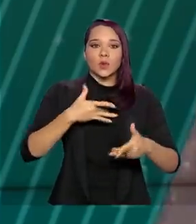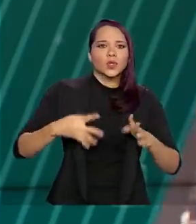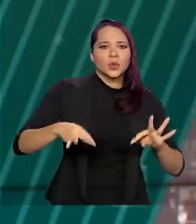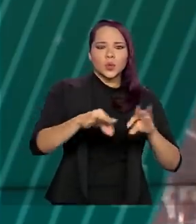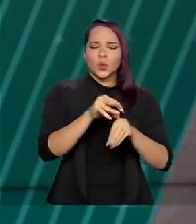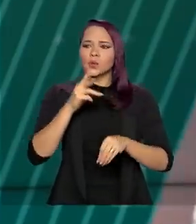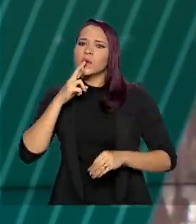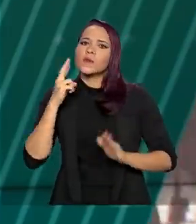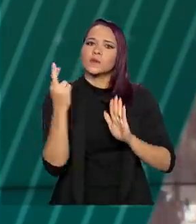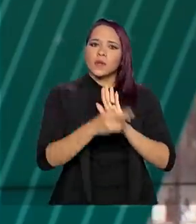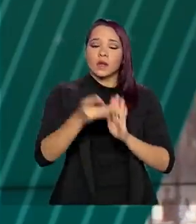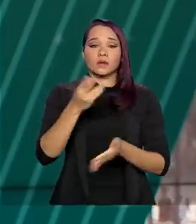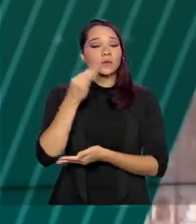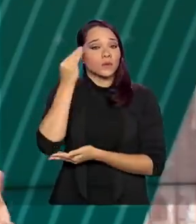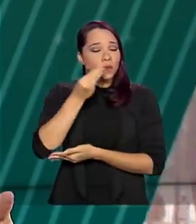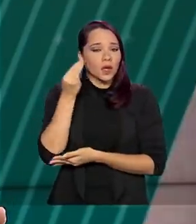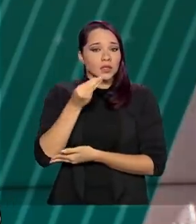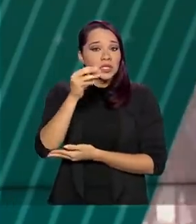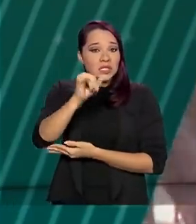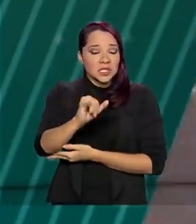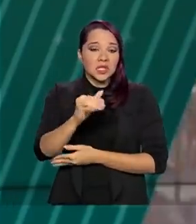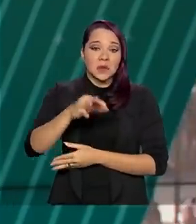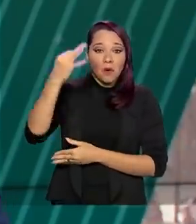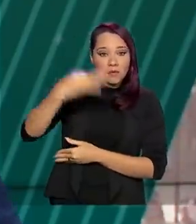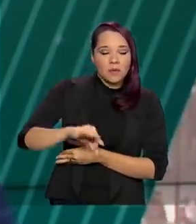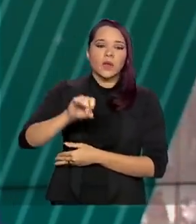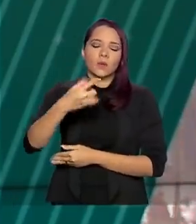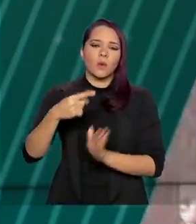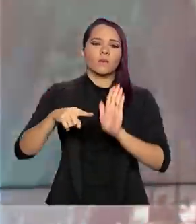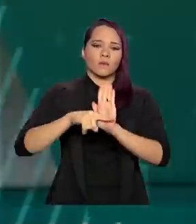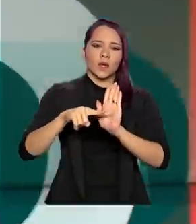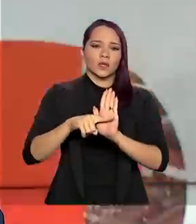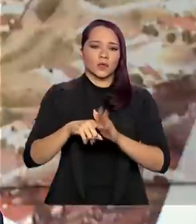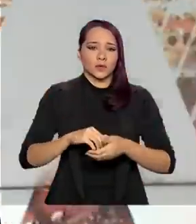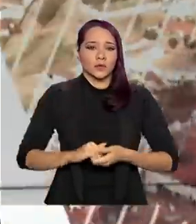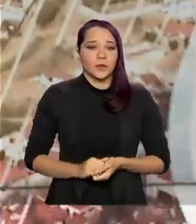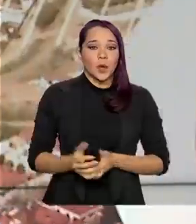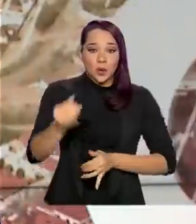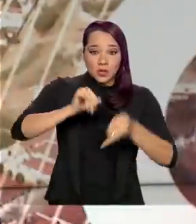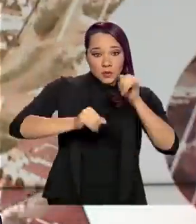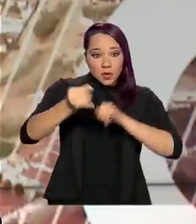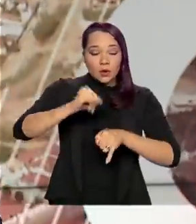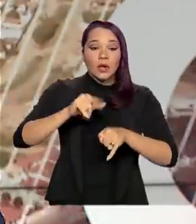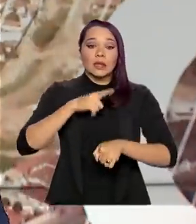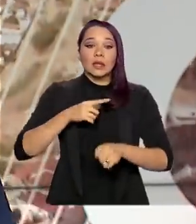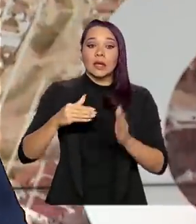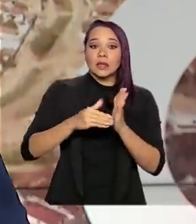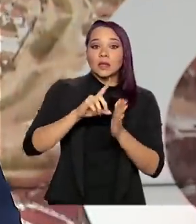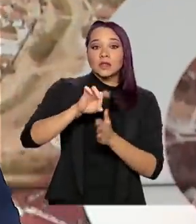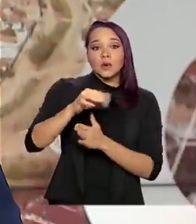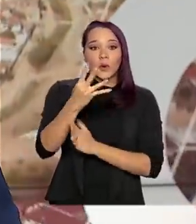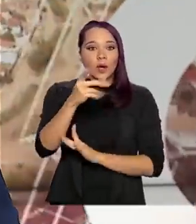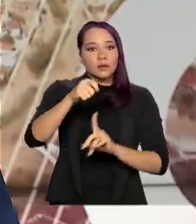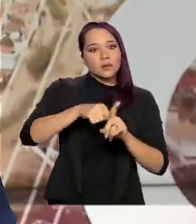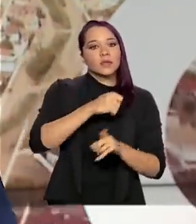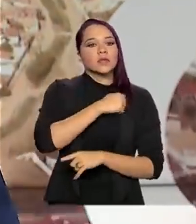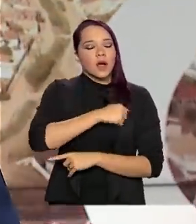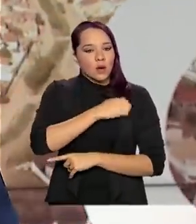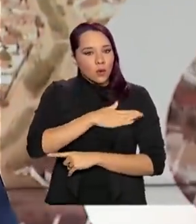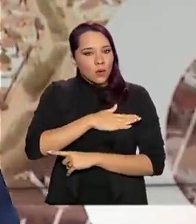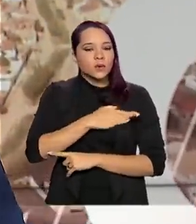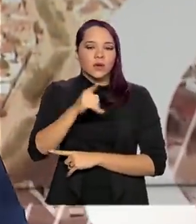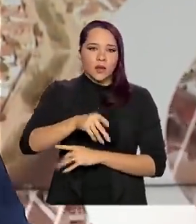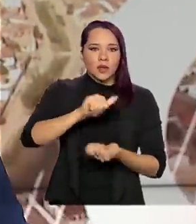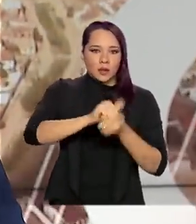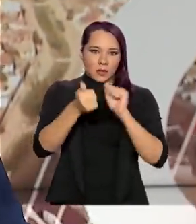os resultados dos testes, sejam eles positivos ou negativos. Os laboratórios têm até o dia 4 de agosto para